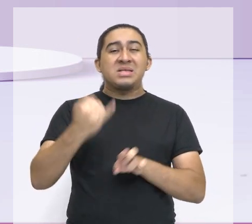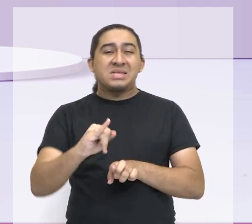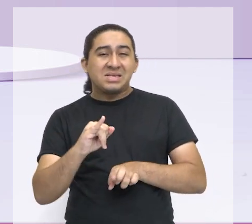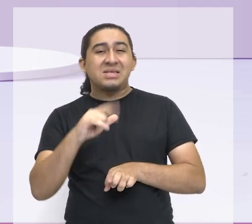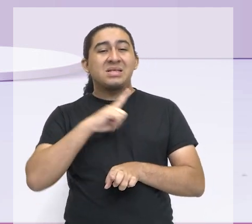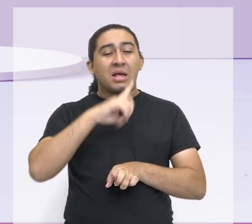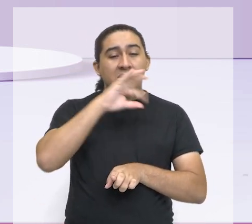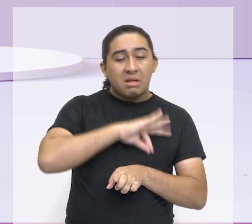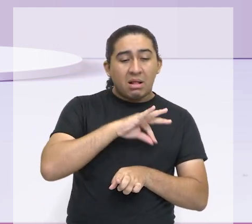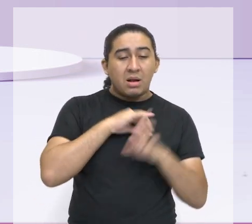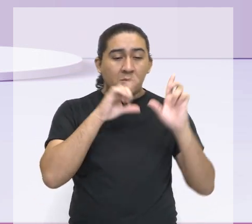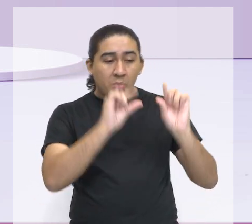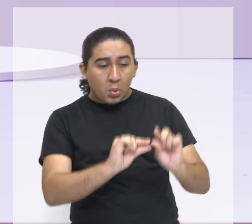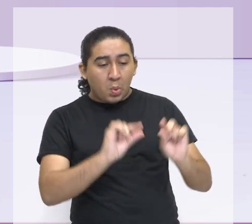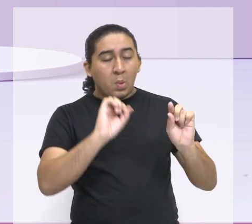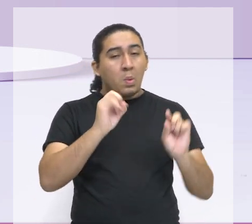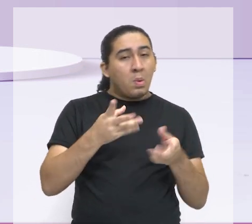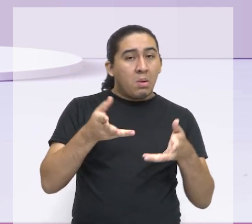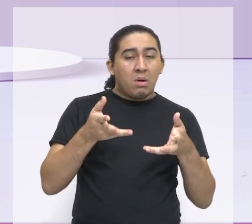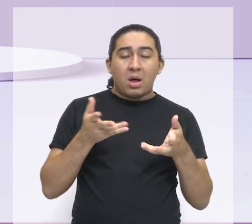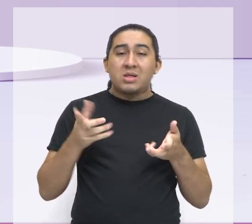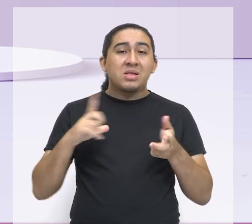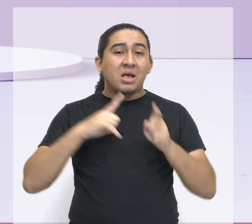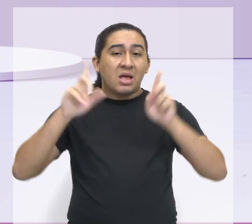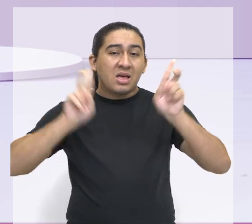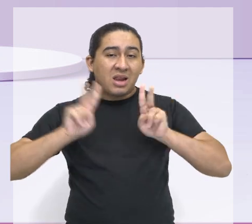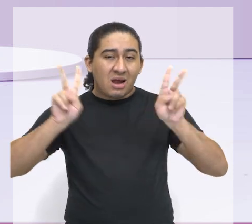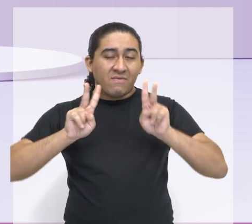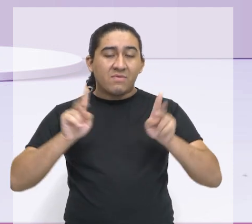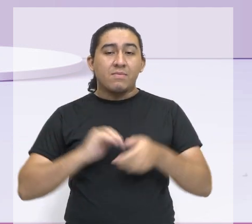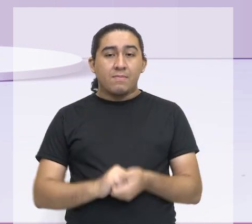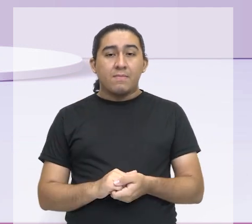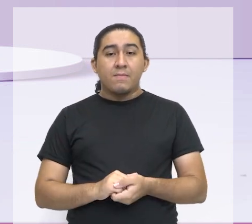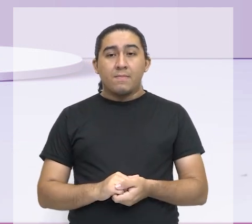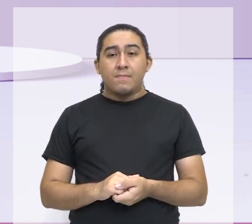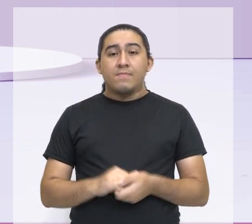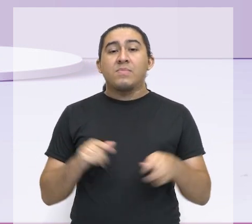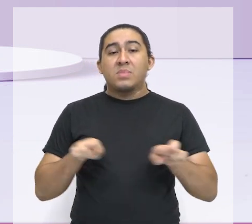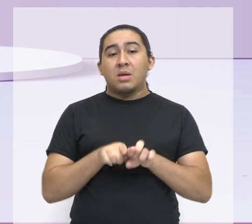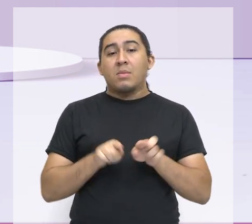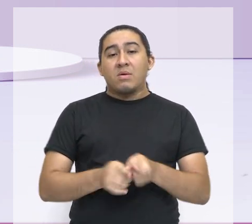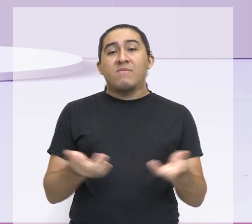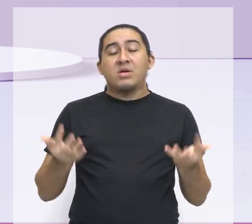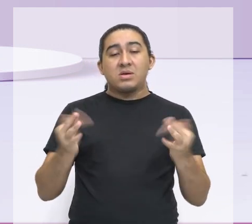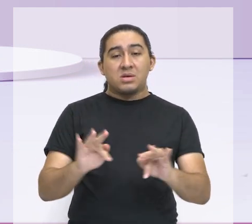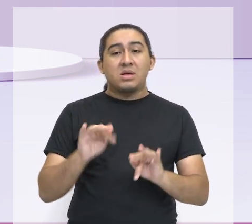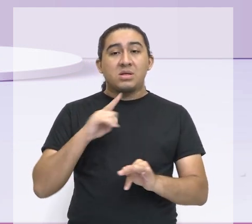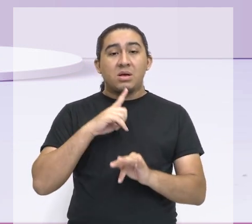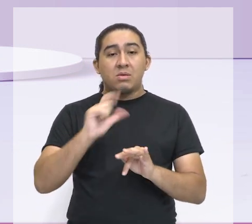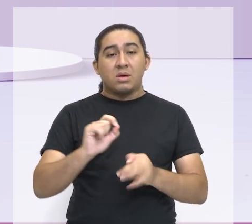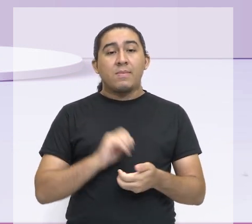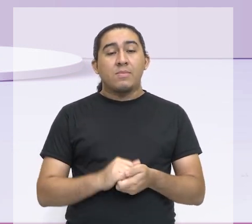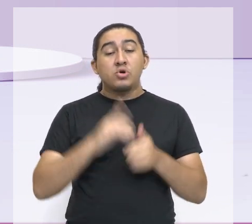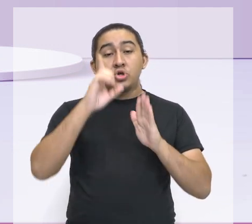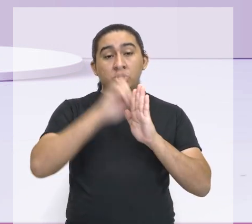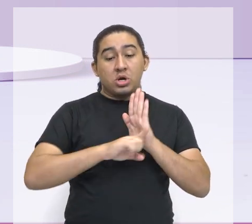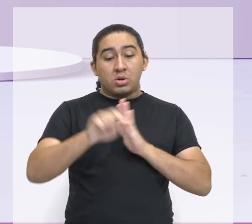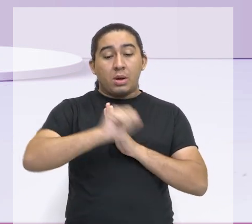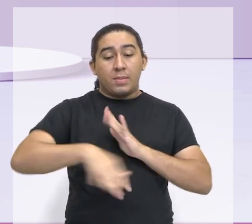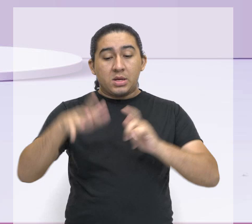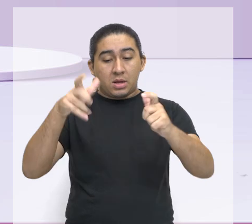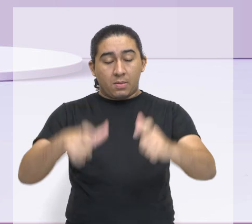justiçados, são direitos dos trabalhadores. E, para a gente finalizar, nós temos ainda os direitos